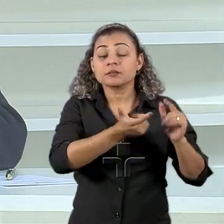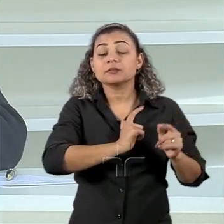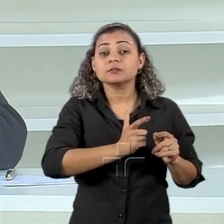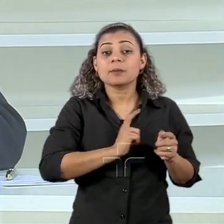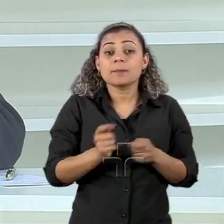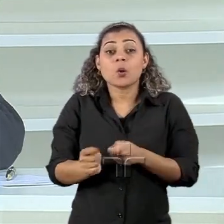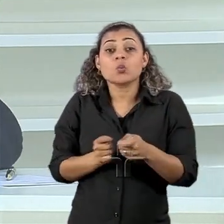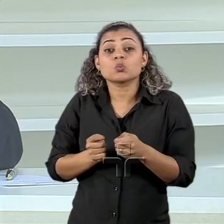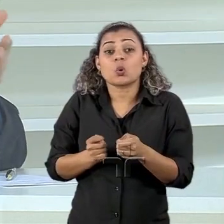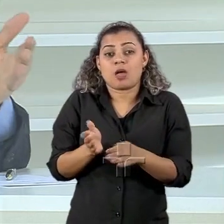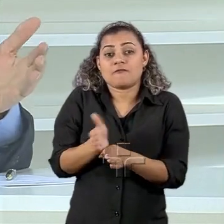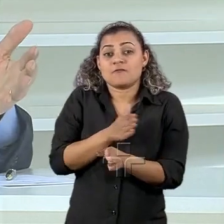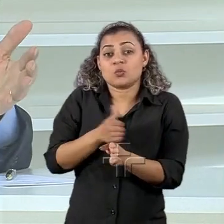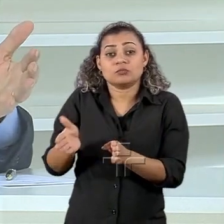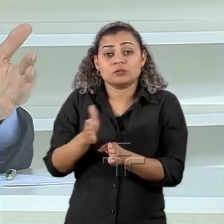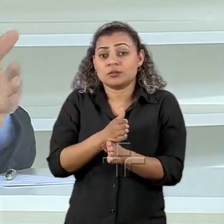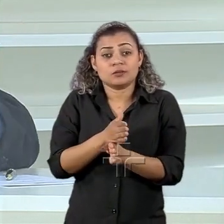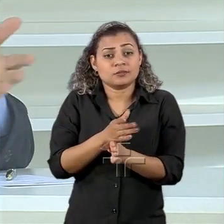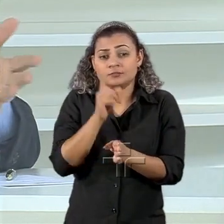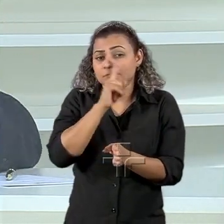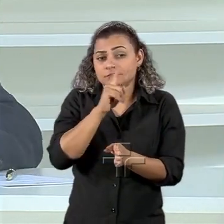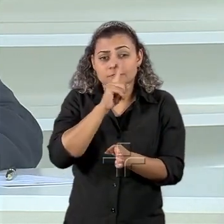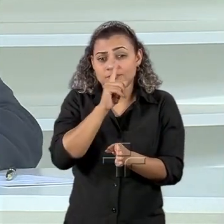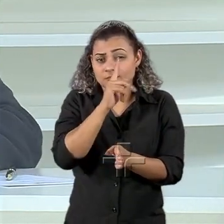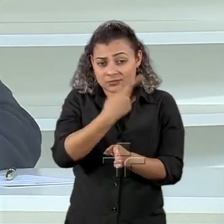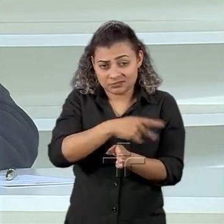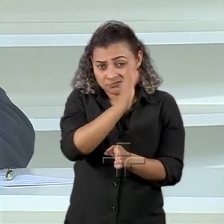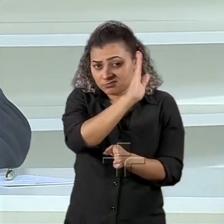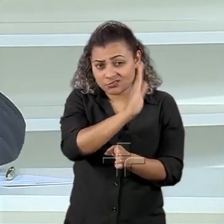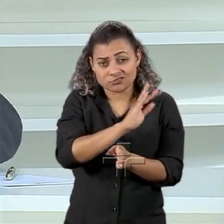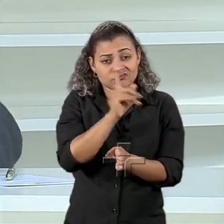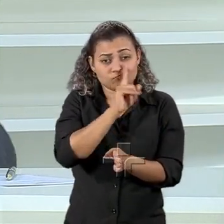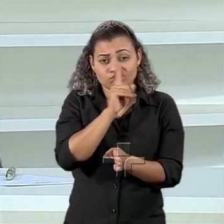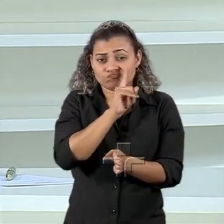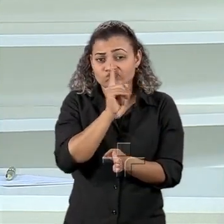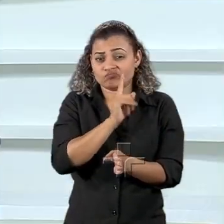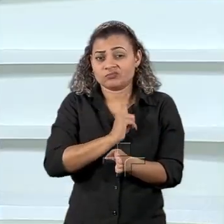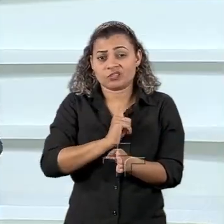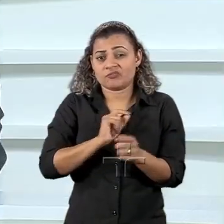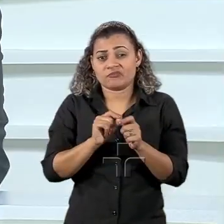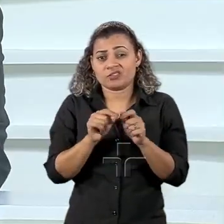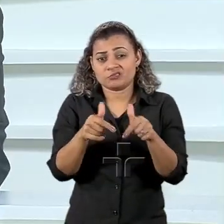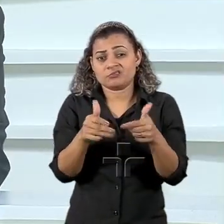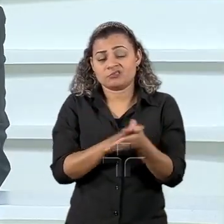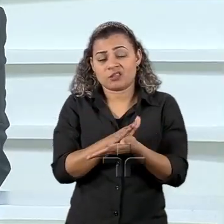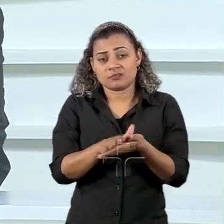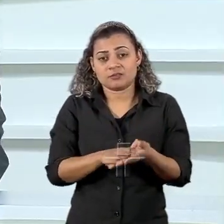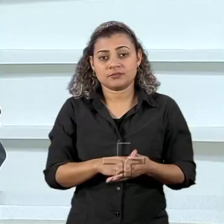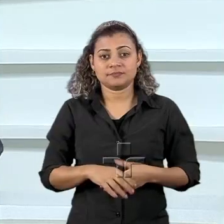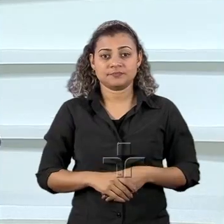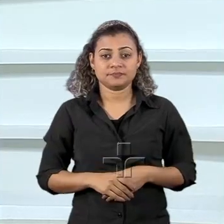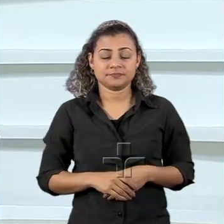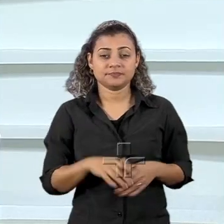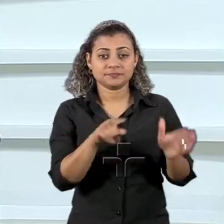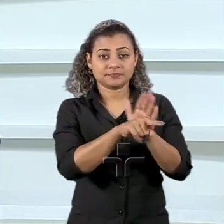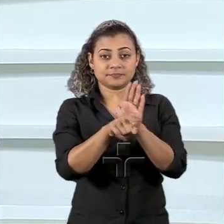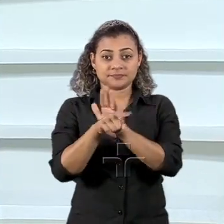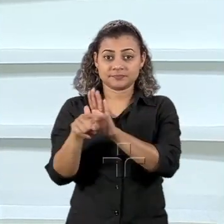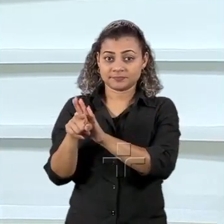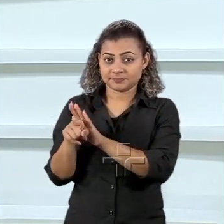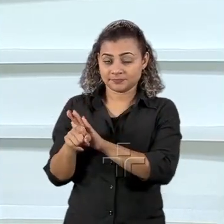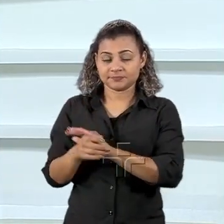controlar a fronteira estão todos defasados e não estão sendo executados. muito breve